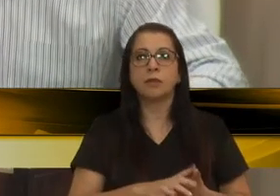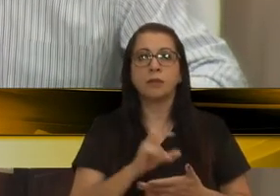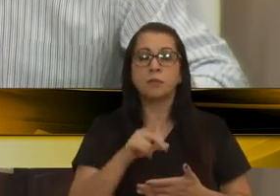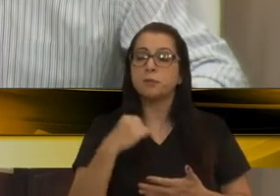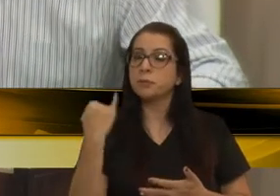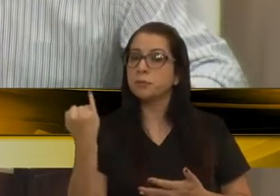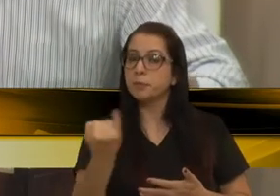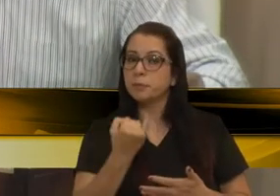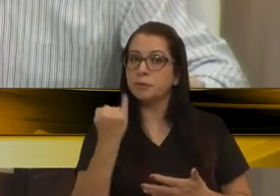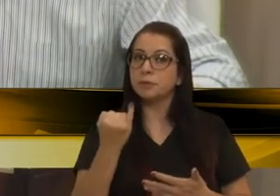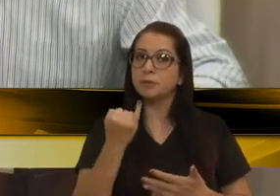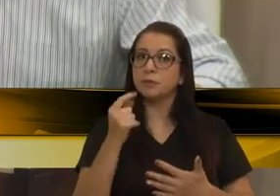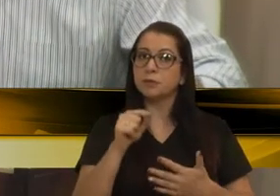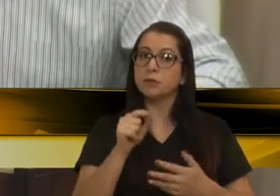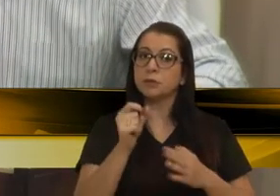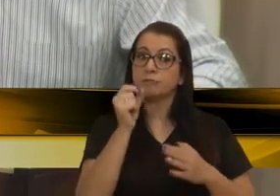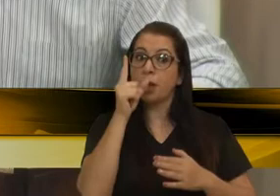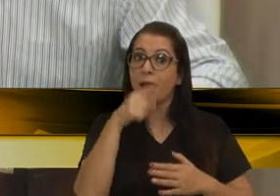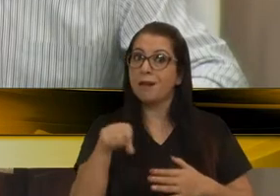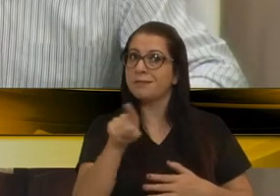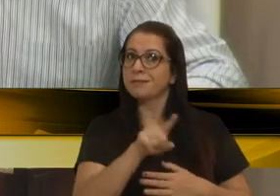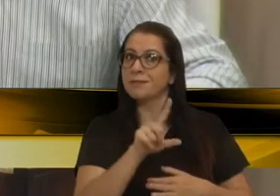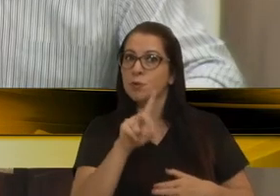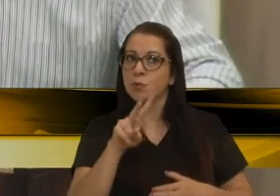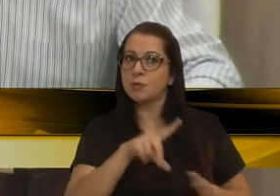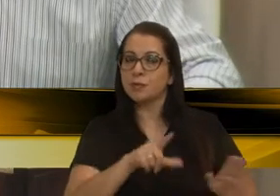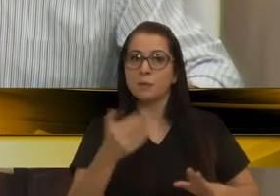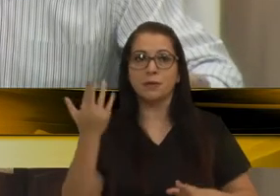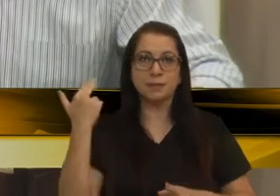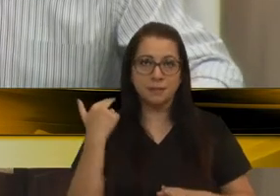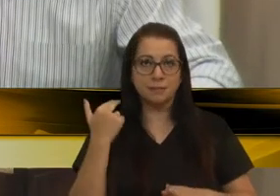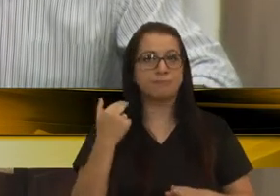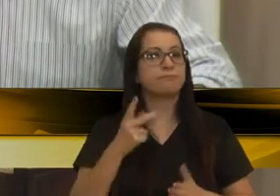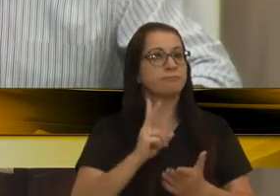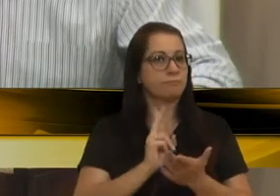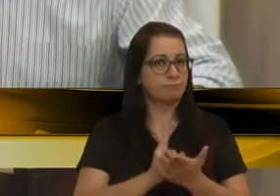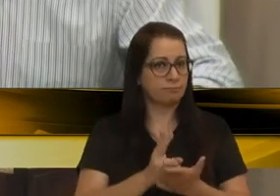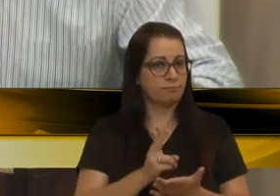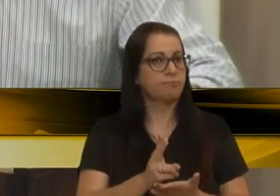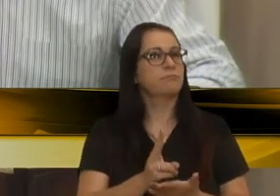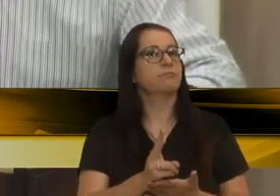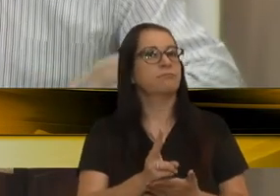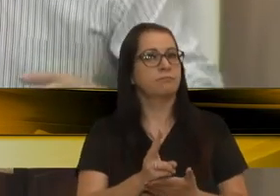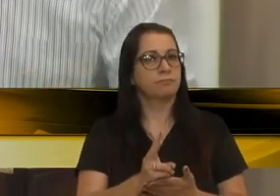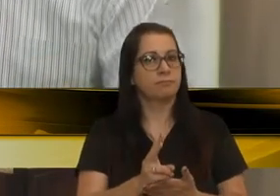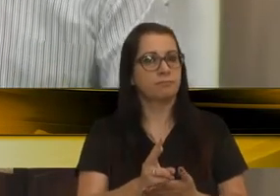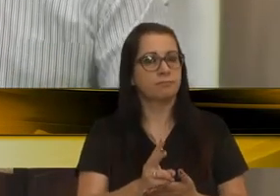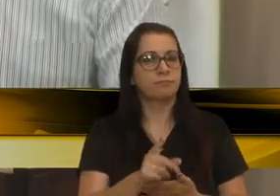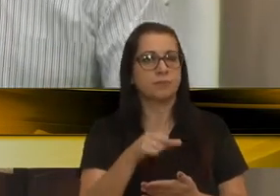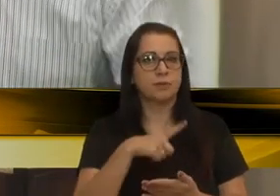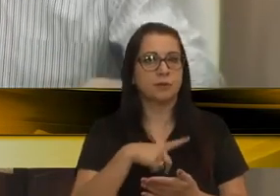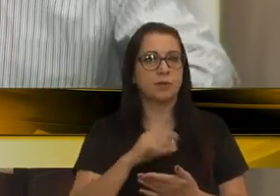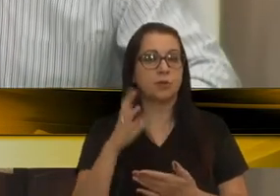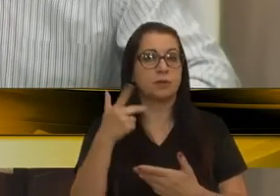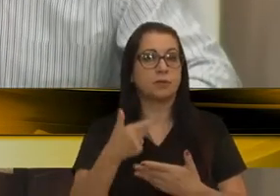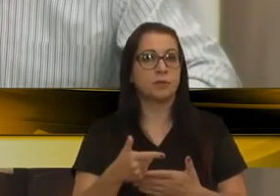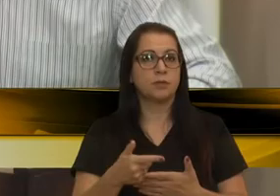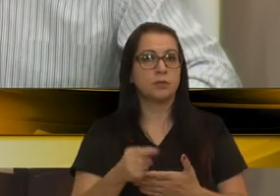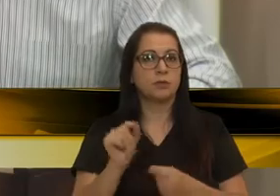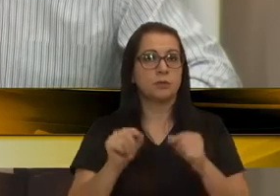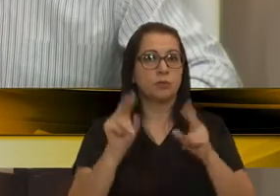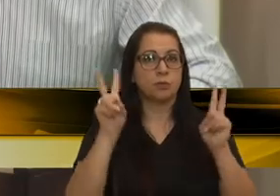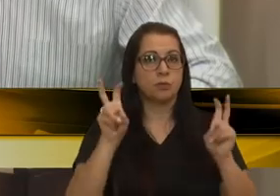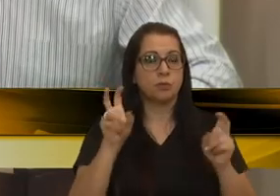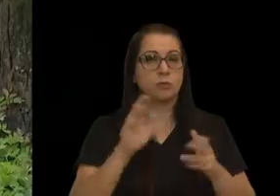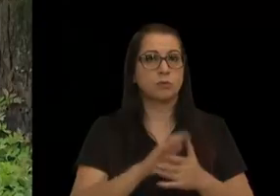importância daquilo que eu alertava duas semanas atrás, que ainda está bom do que aconteceu em cima daquele assunto,